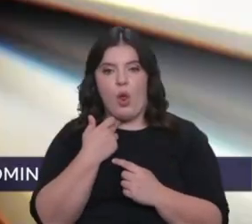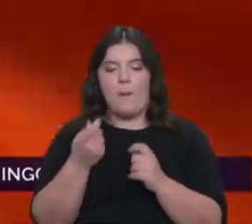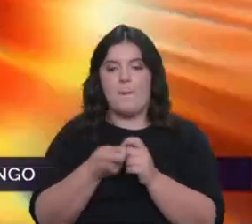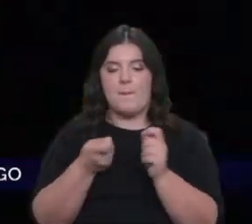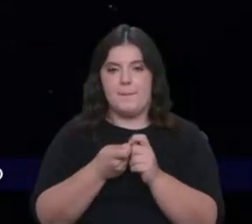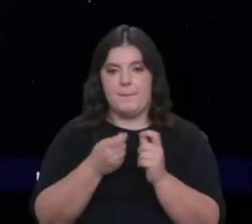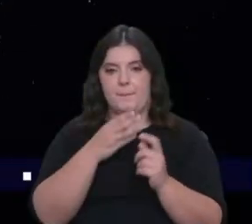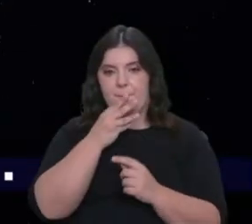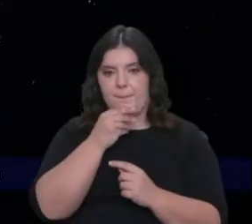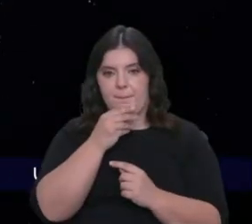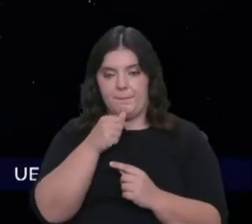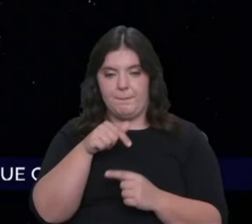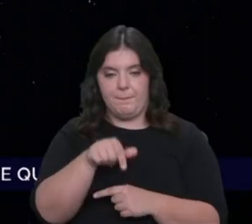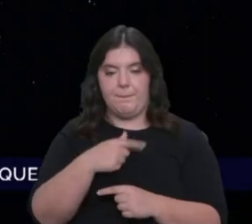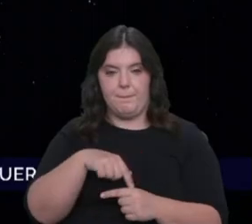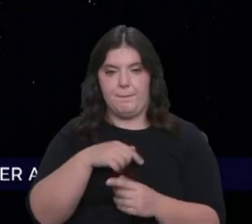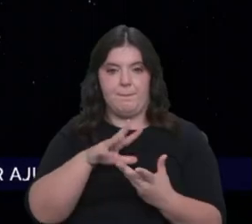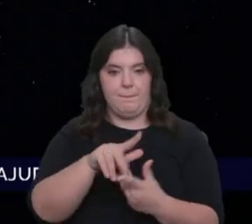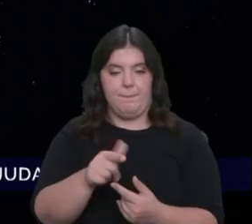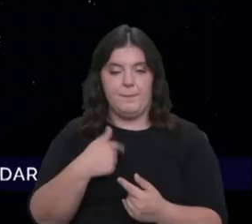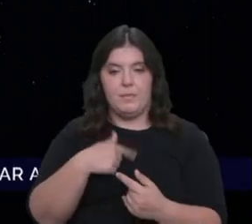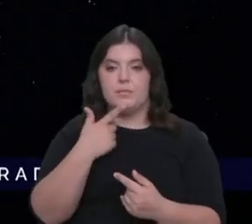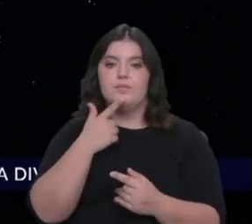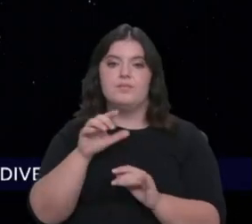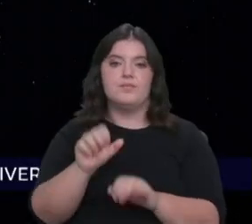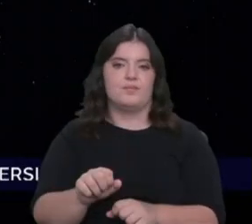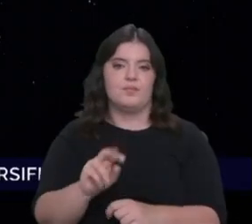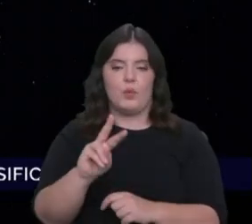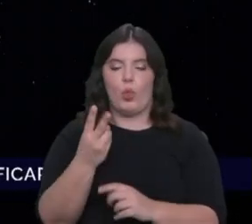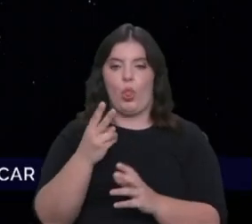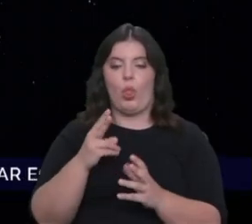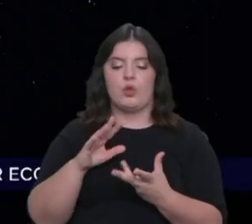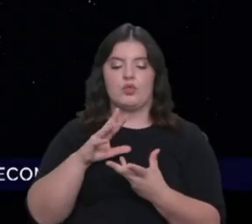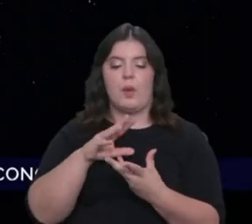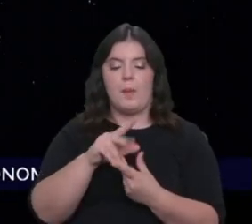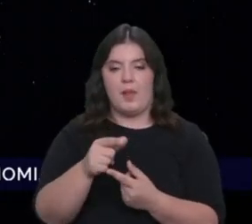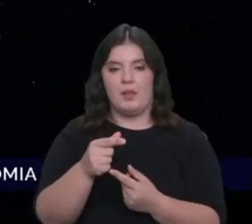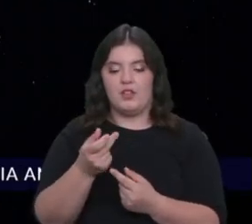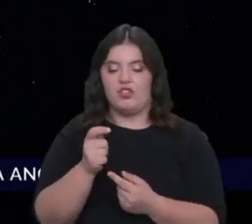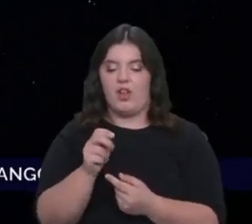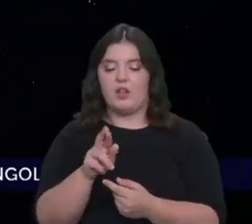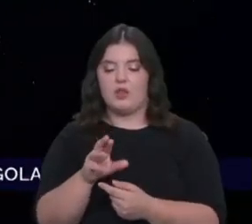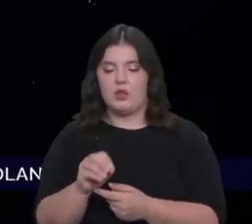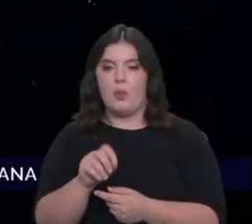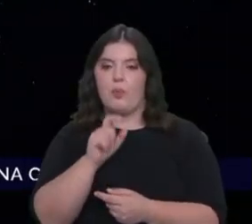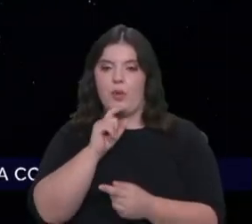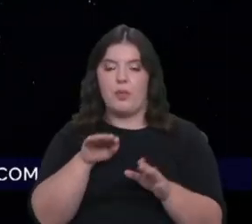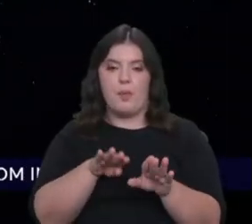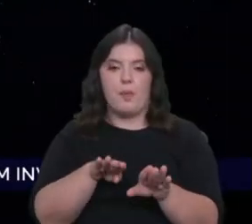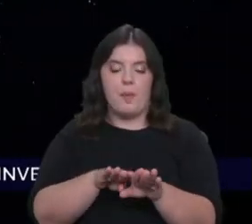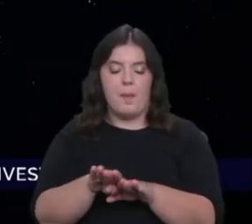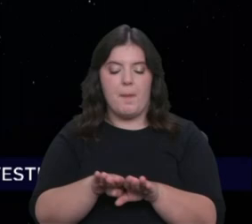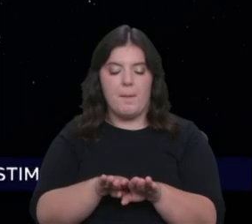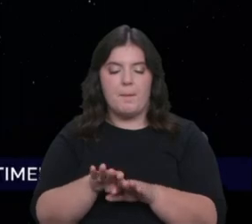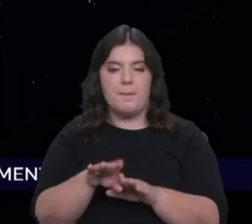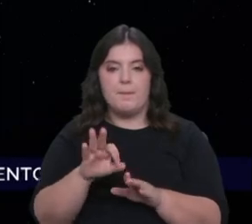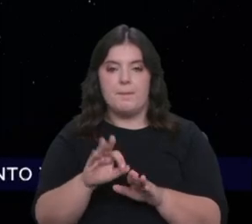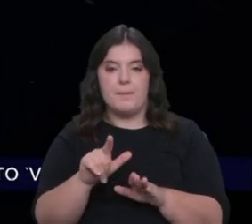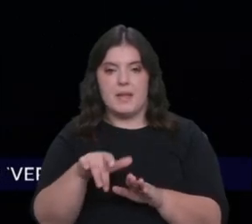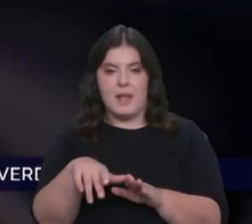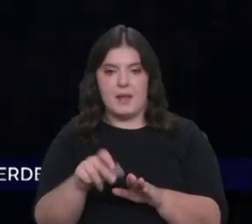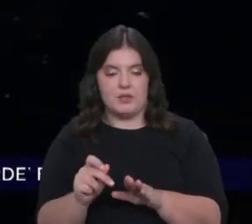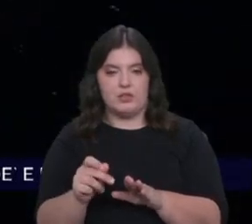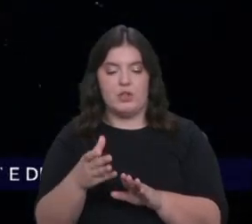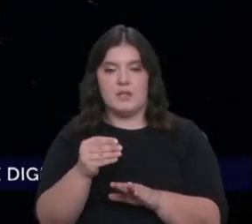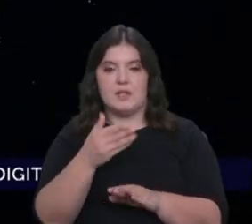da Terra, nós conseguimos imediatamente detectar dois exoplanetas que até podem ter tido placas tectónicas muitíssimo mais cedo que a Terra. O que